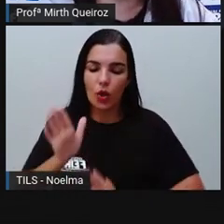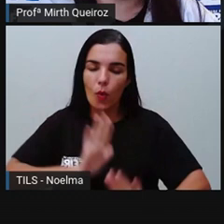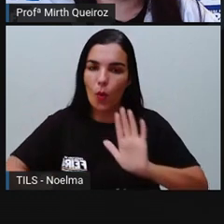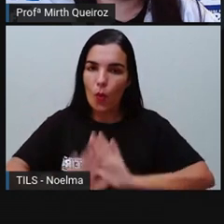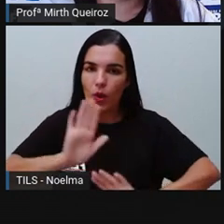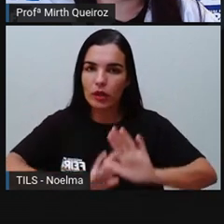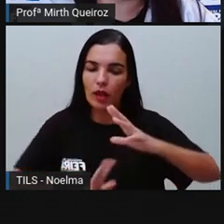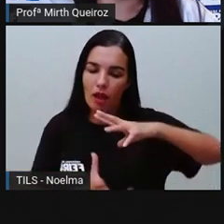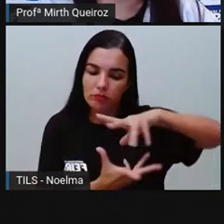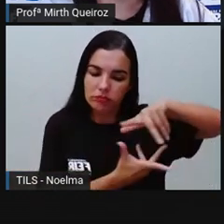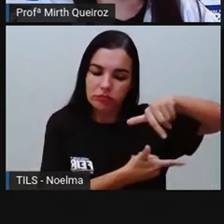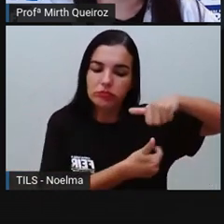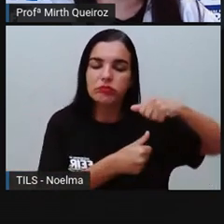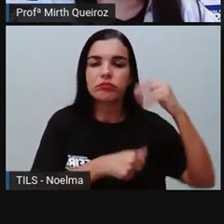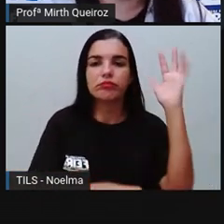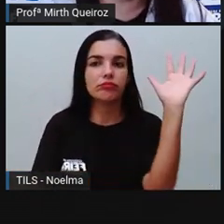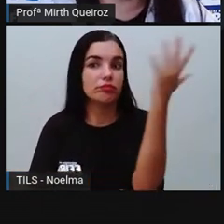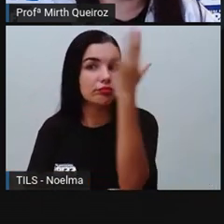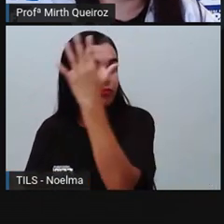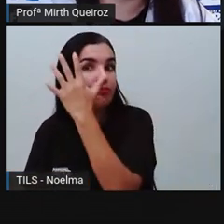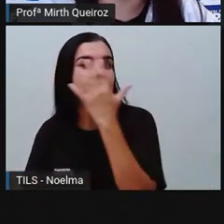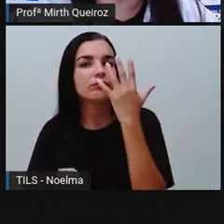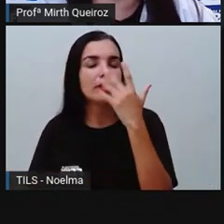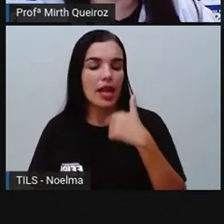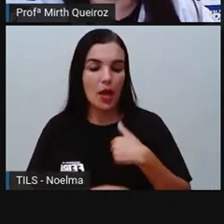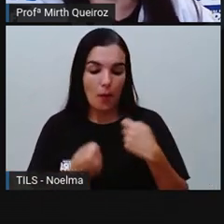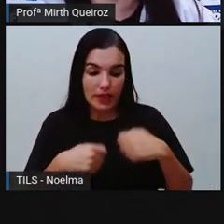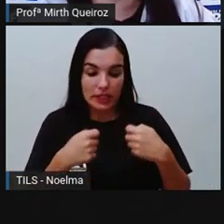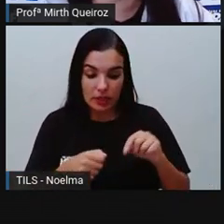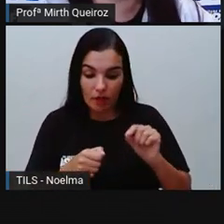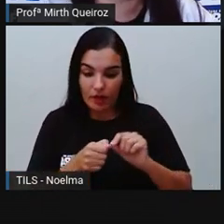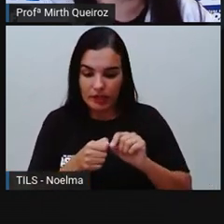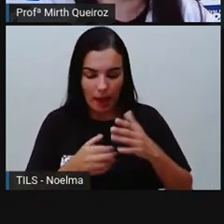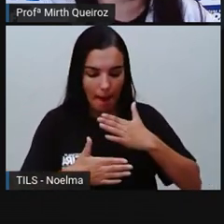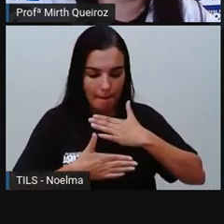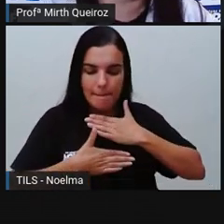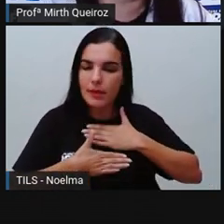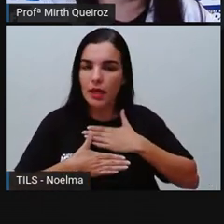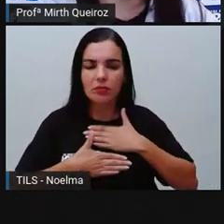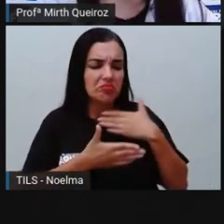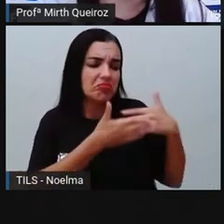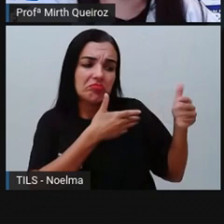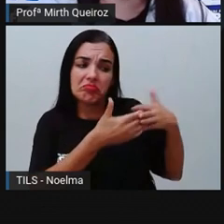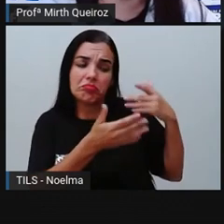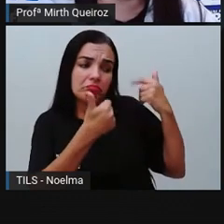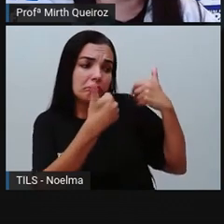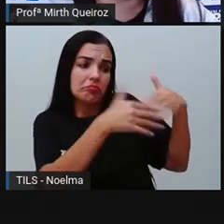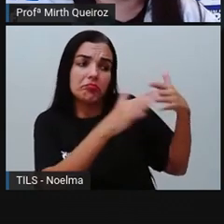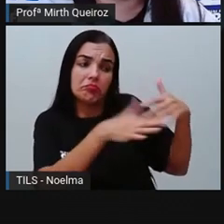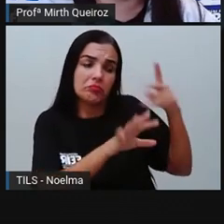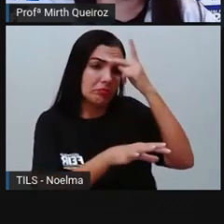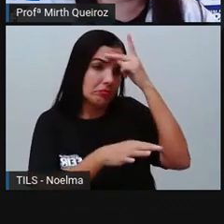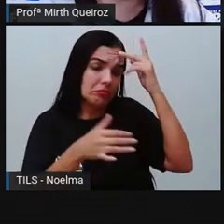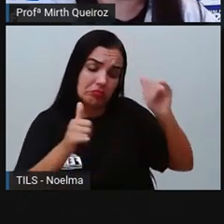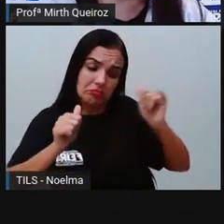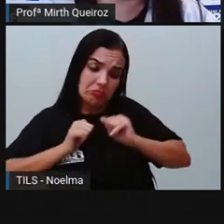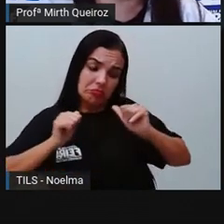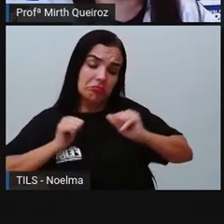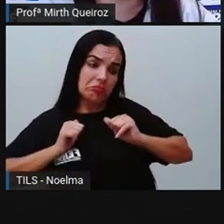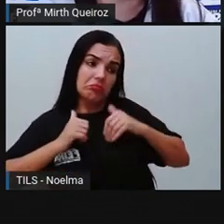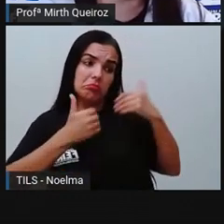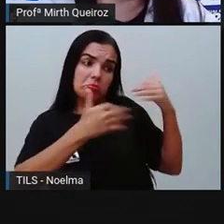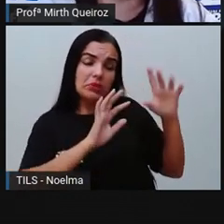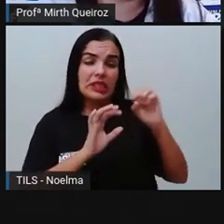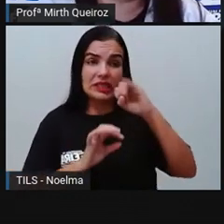da nossa mãe natureza, né? Eu tenho que fazer a minha parte, não importa o que os outros estão fazendo. Mas, se eu sei que jogar